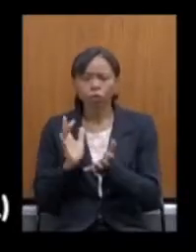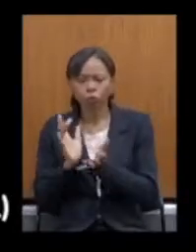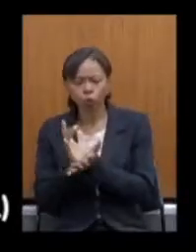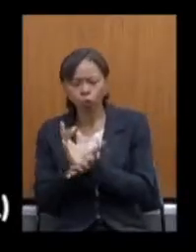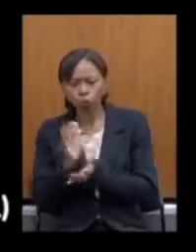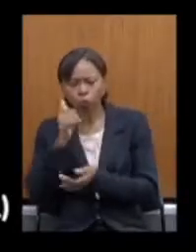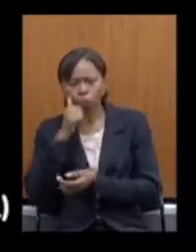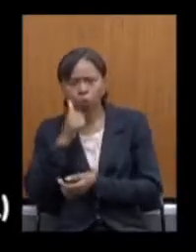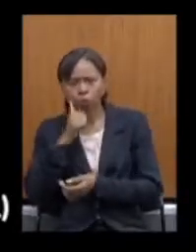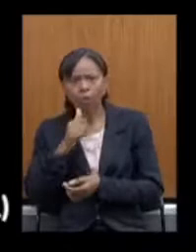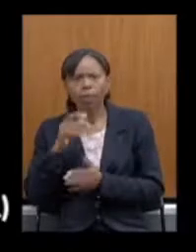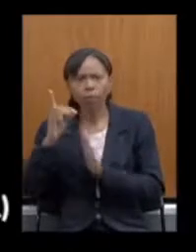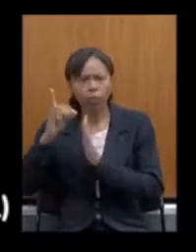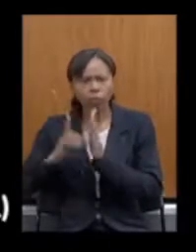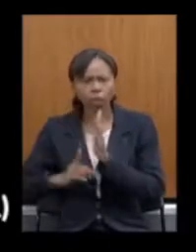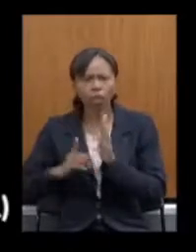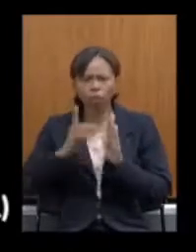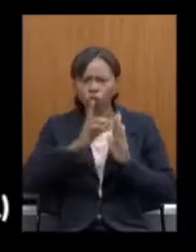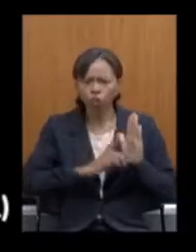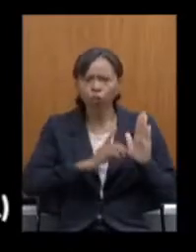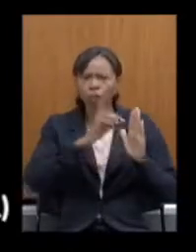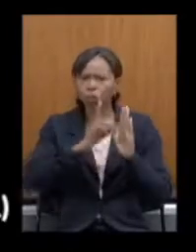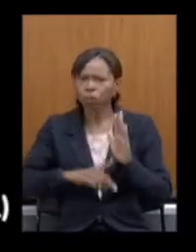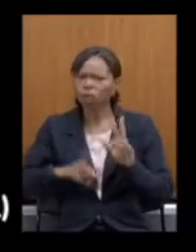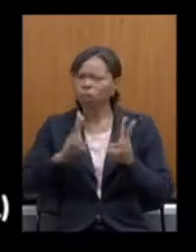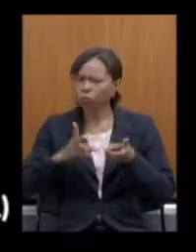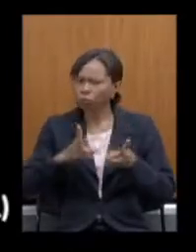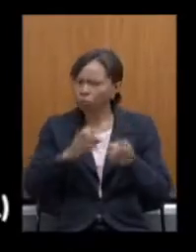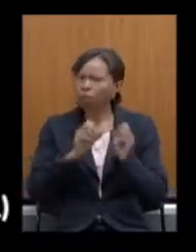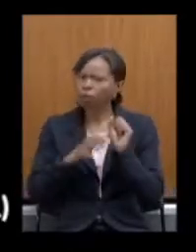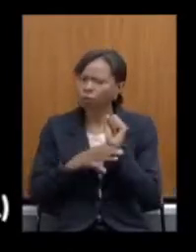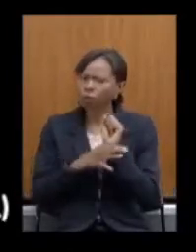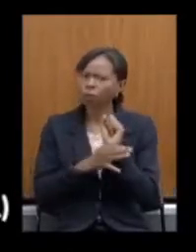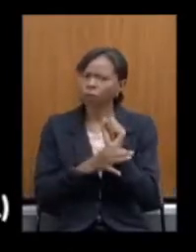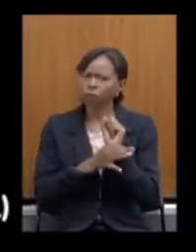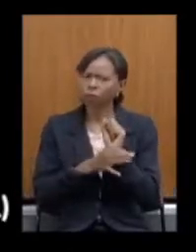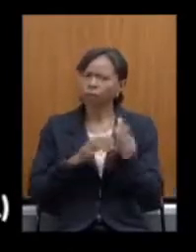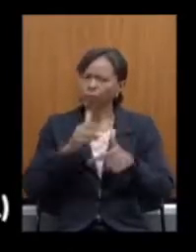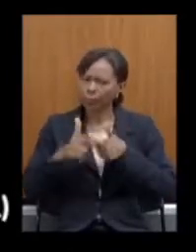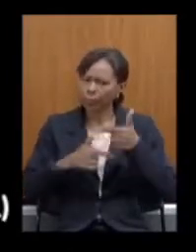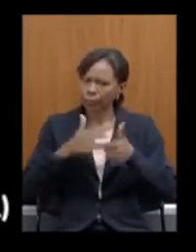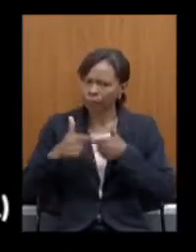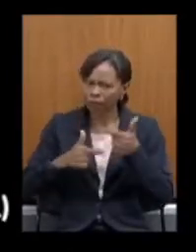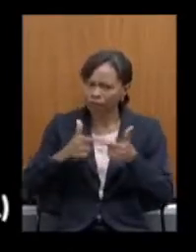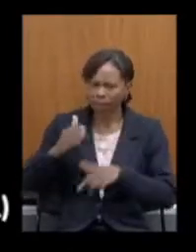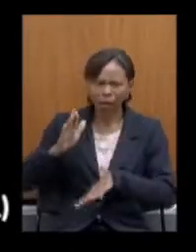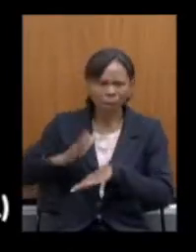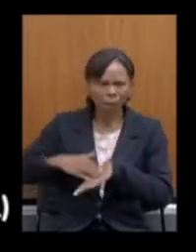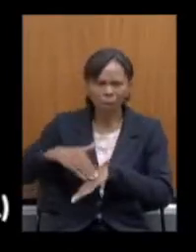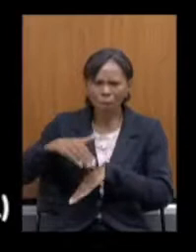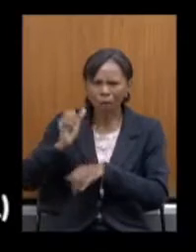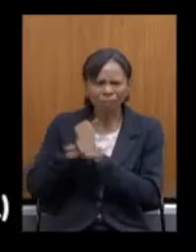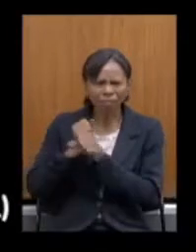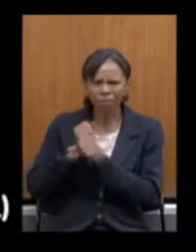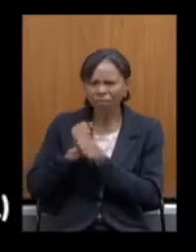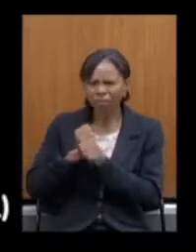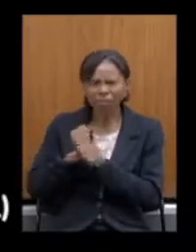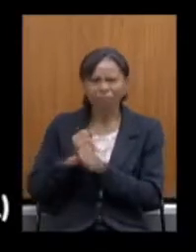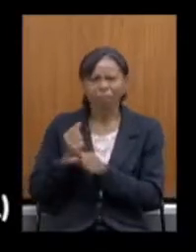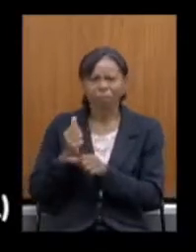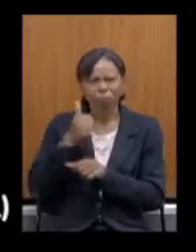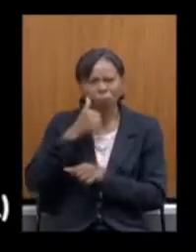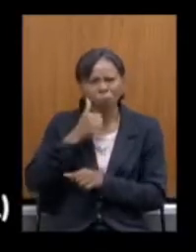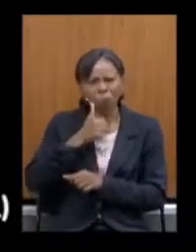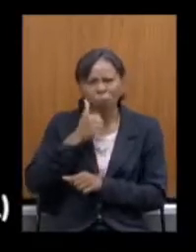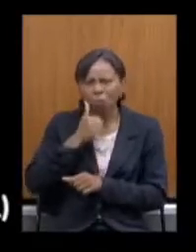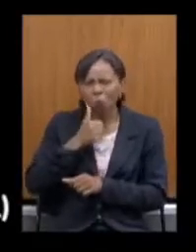precisam ser mantidos então trabalhar a mais entregar toda a força de trabalho das mulheres das mulheres estão morrendo agora e que